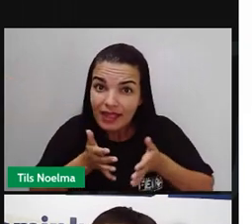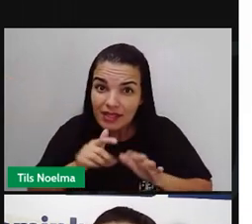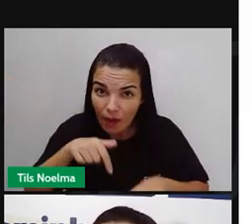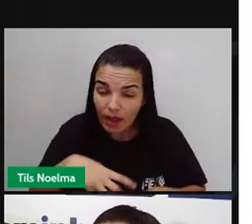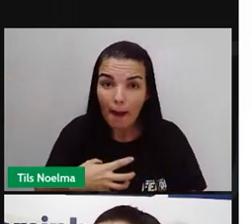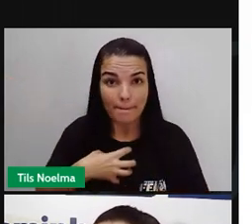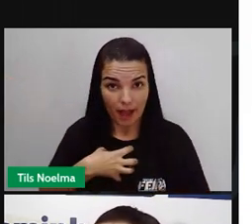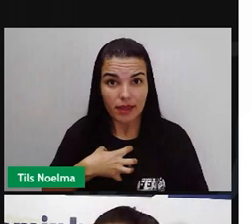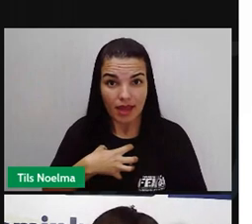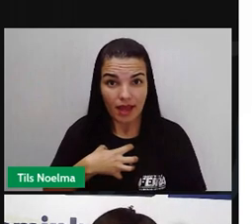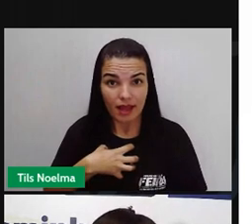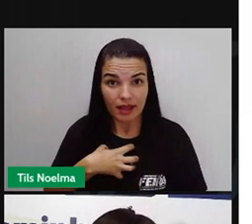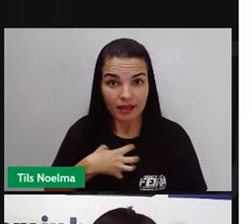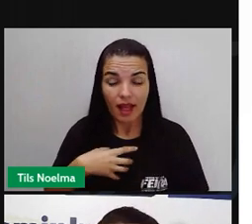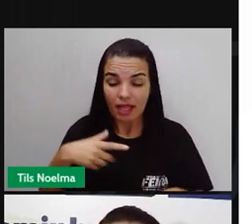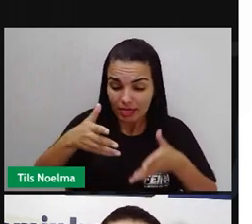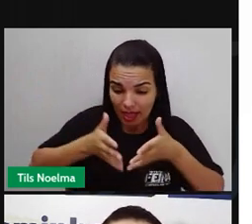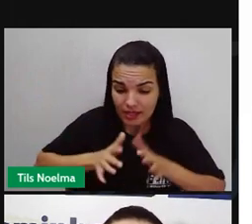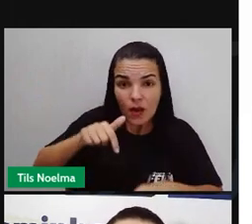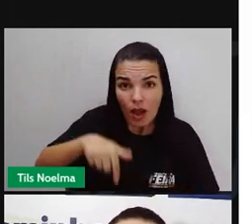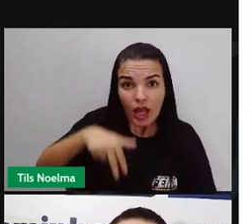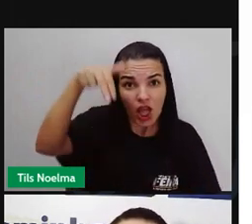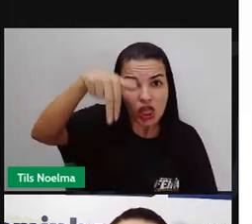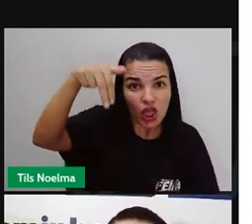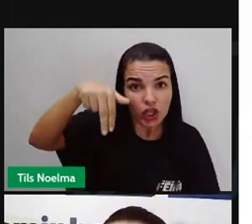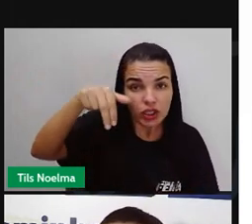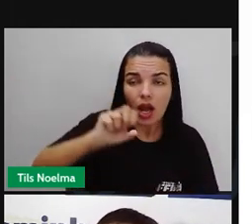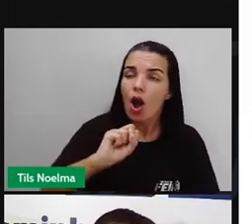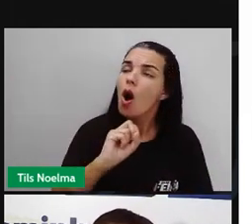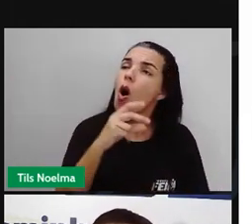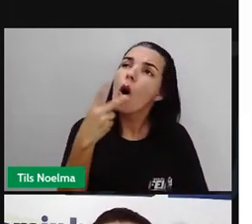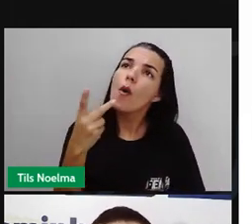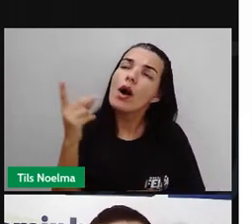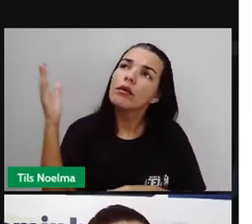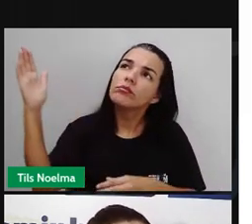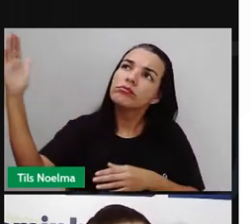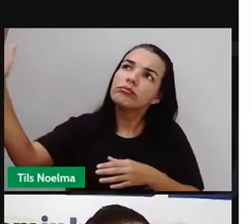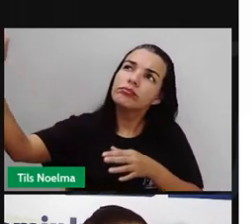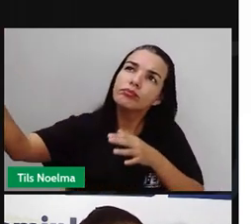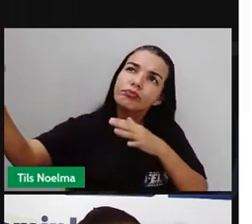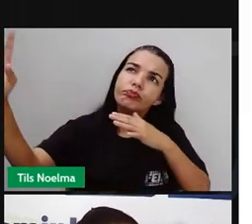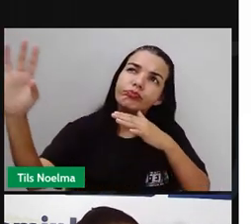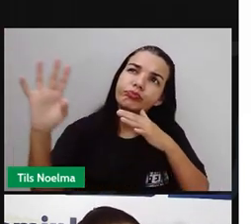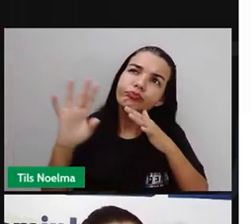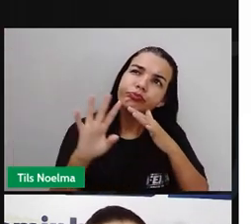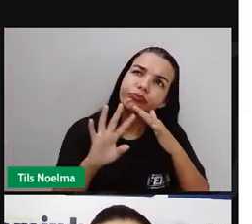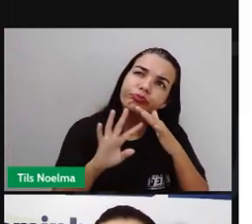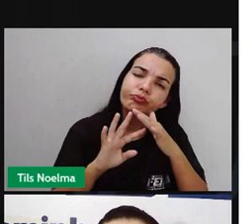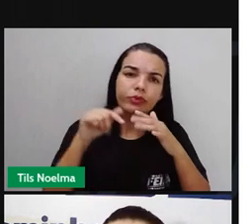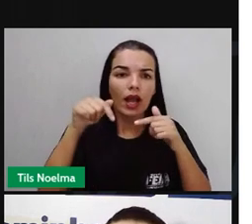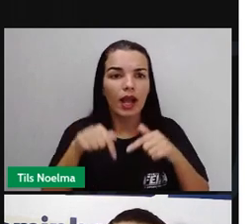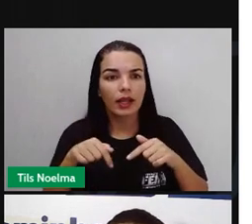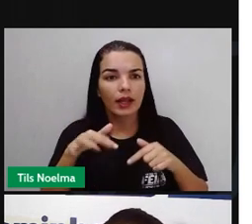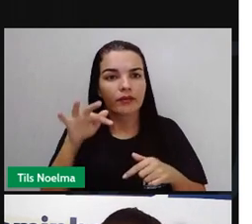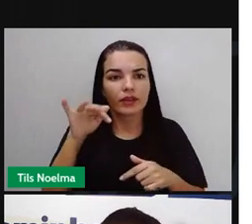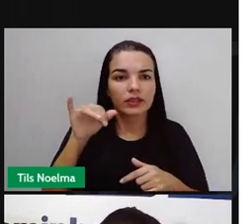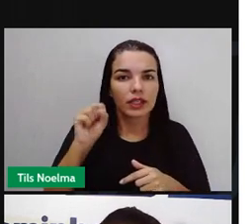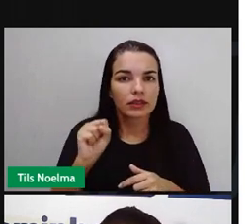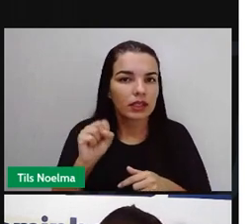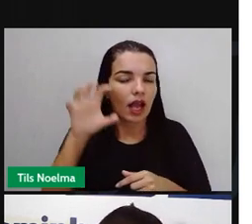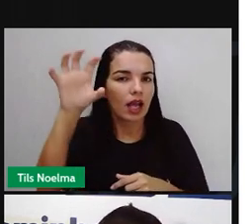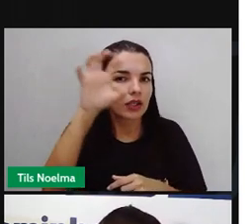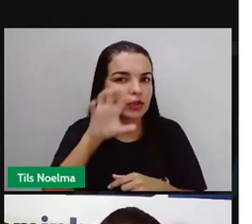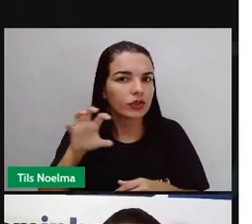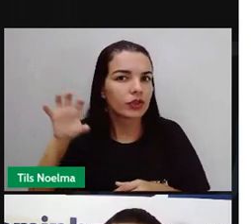Bahia? Vocês nasceram no Nordeste? Ou vocês vieram de outra cidade? Ou de outro estado? Ou de outra região?